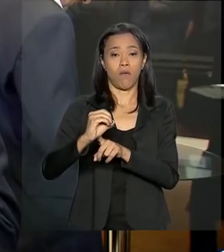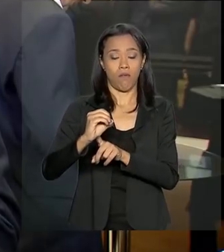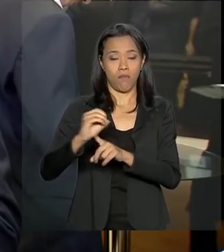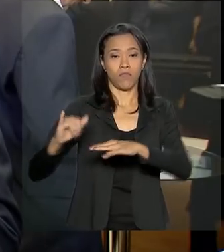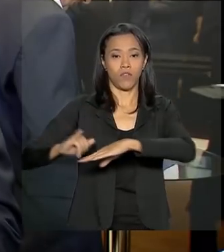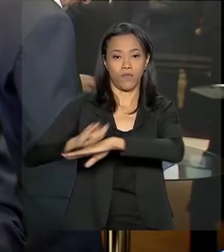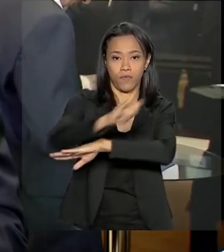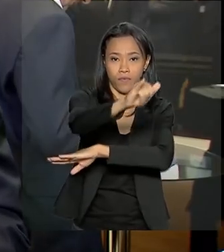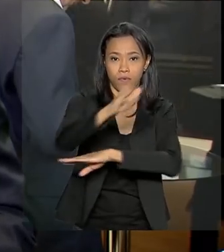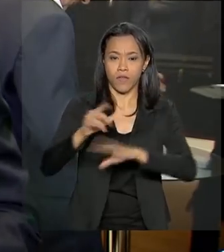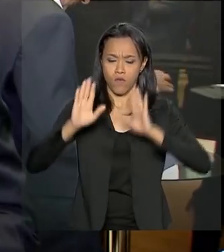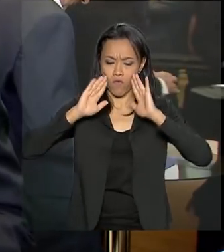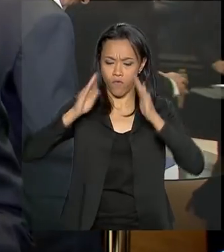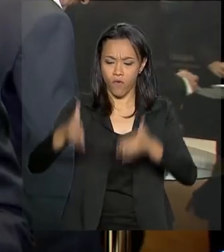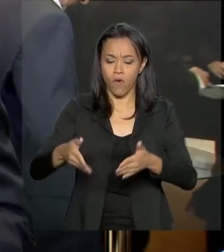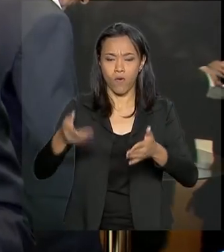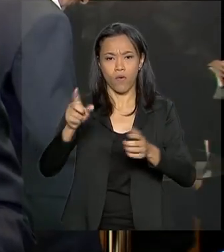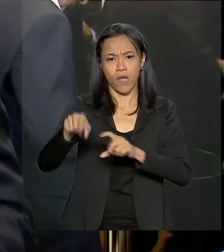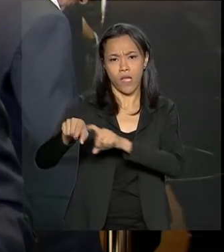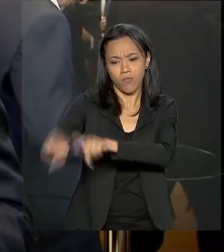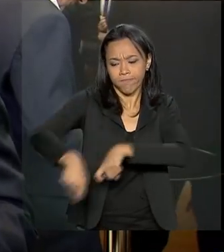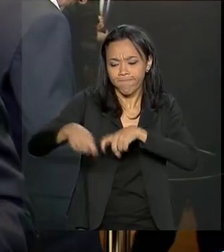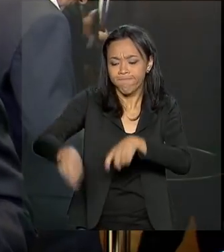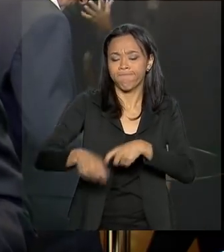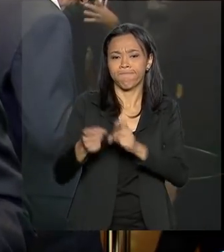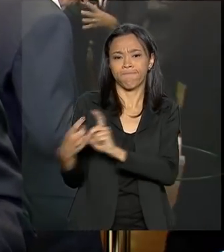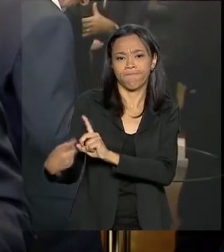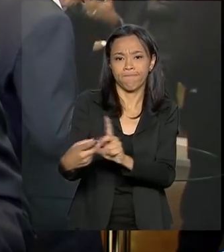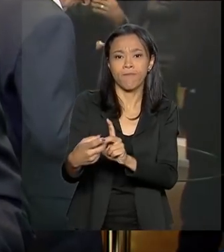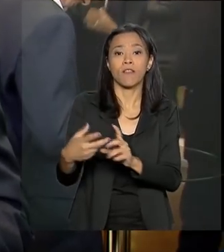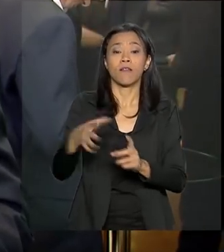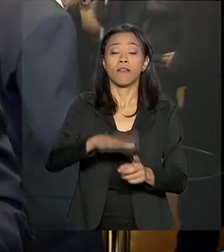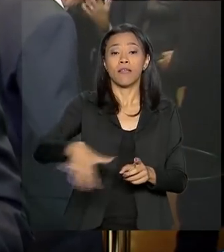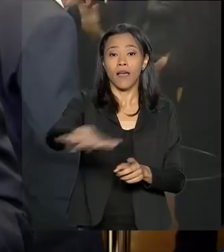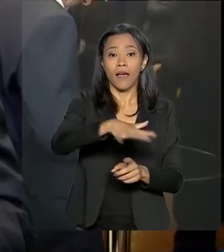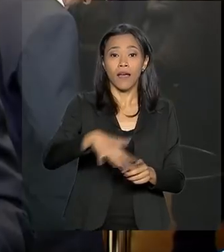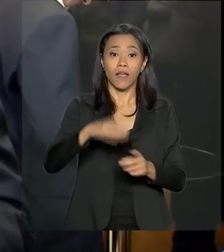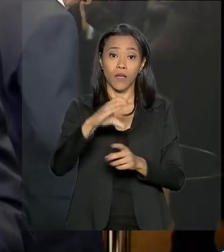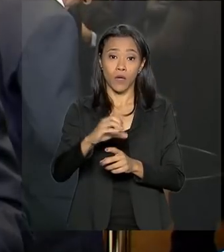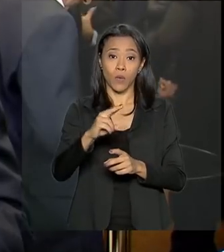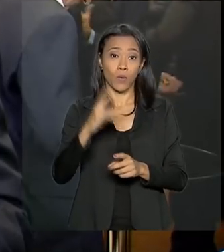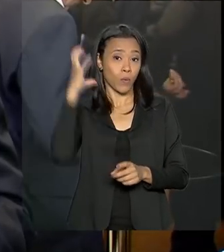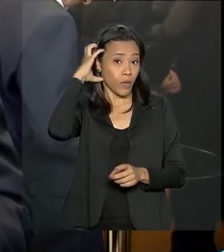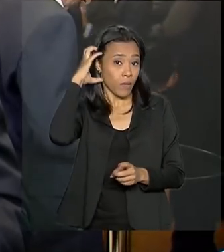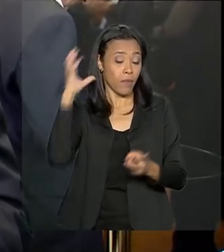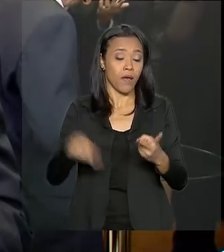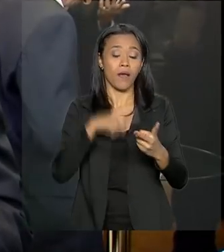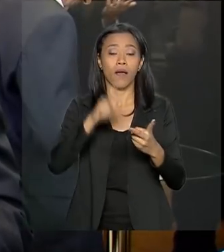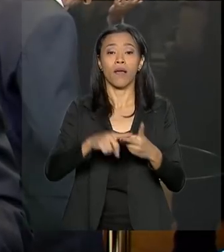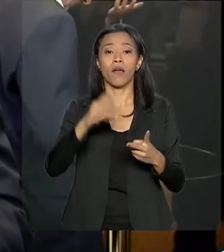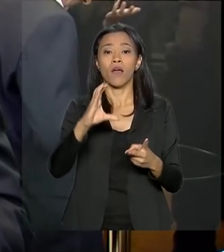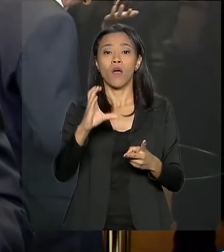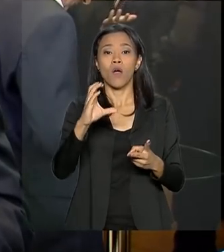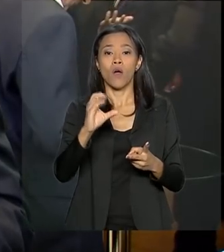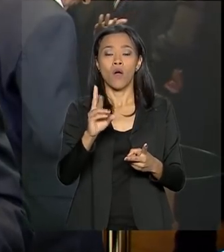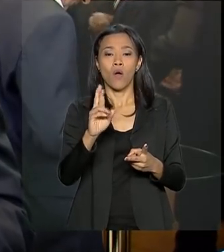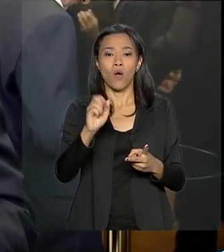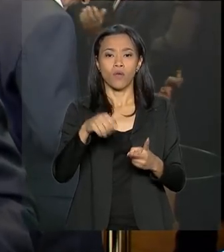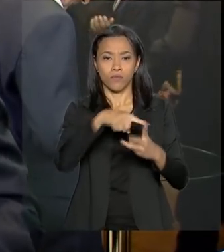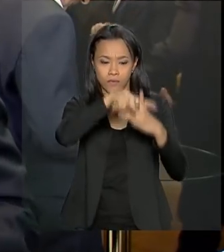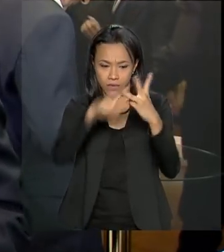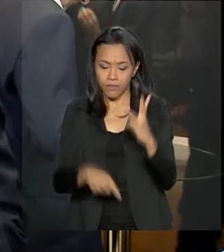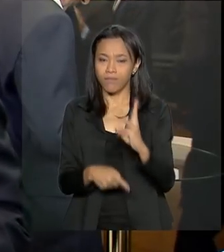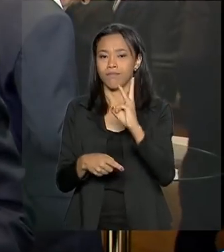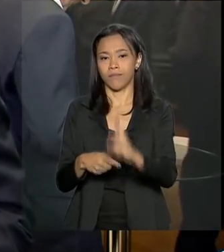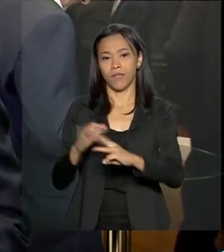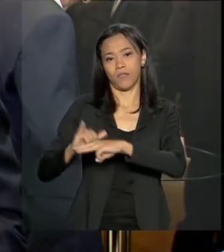no agronegócio e serão concedidos os aeroportos de Cuiabá, Sinopi, Rondonópolis e Alta